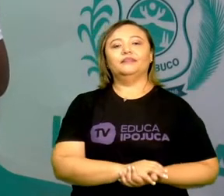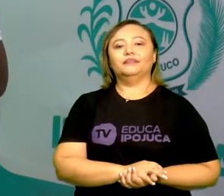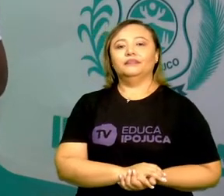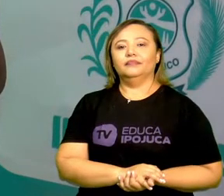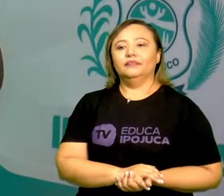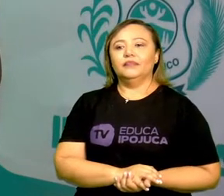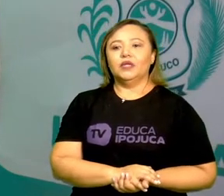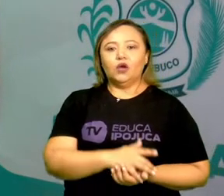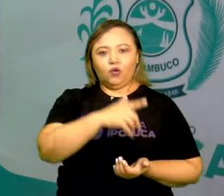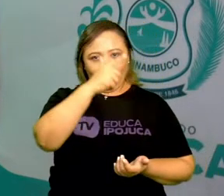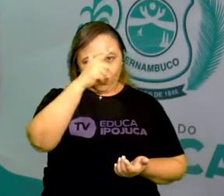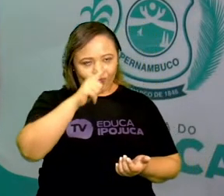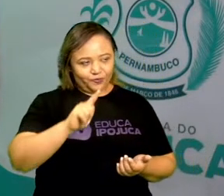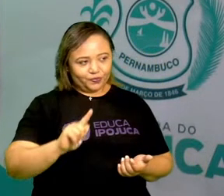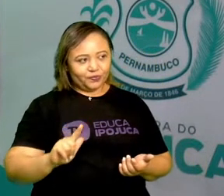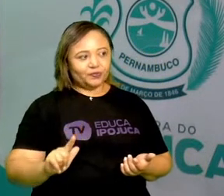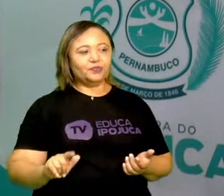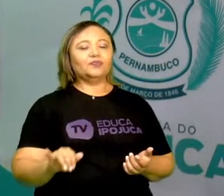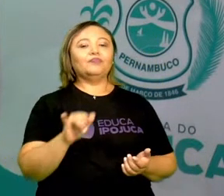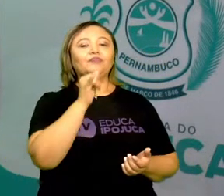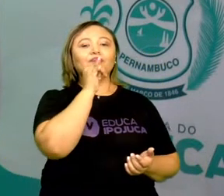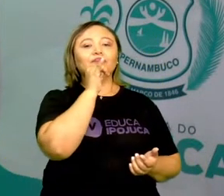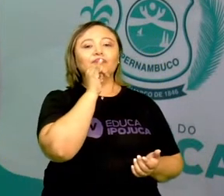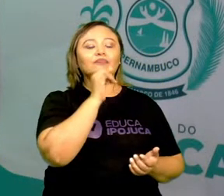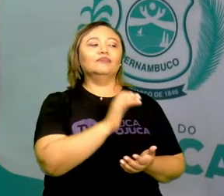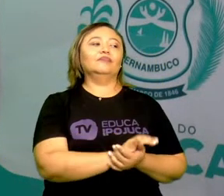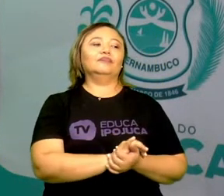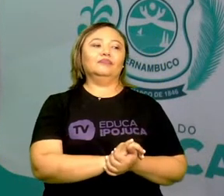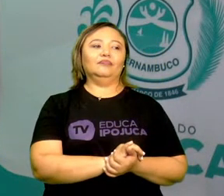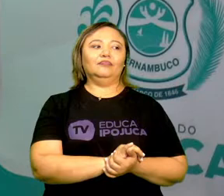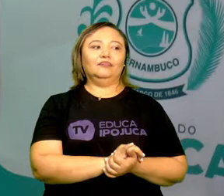Vamos lá para outro exemplo.